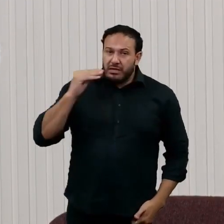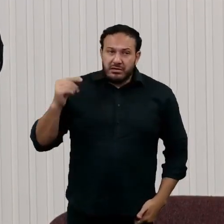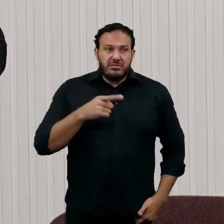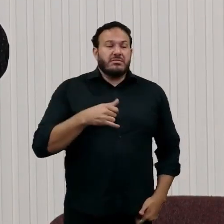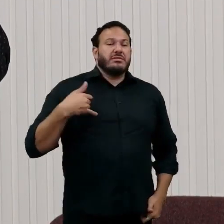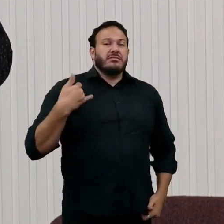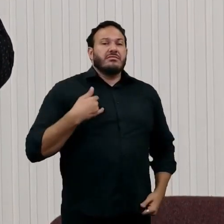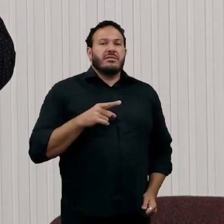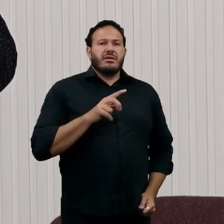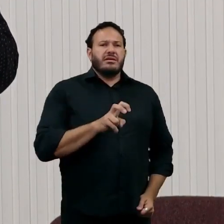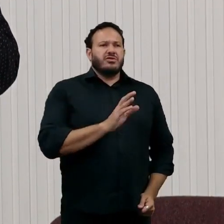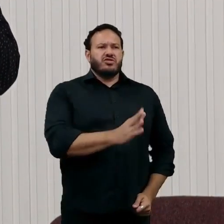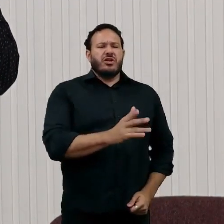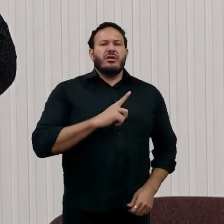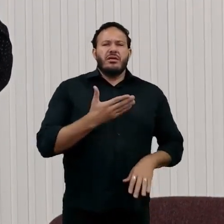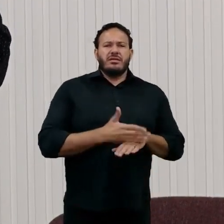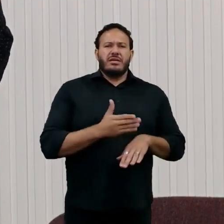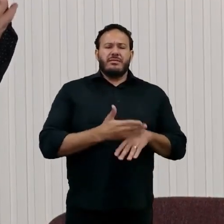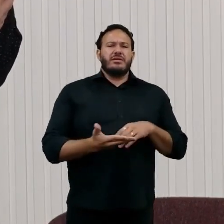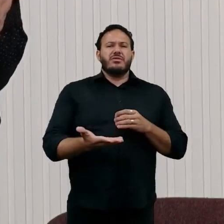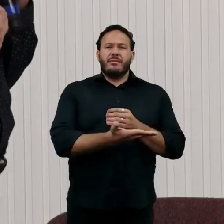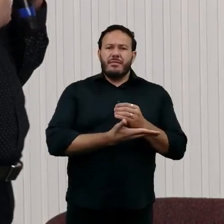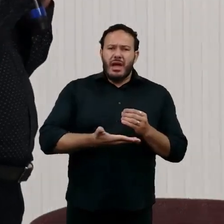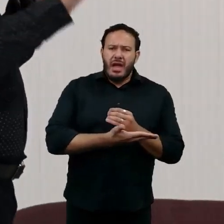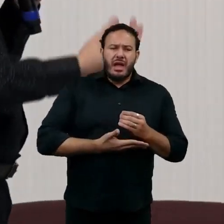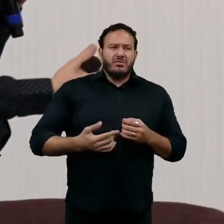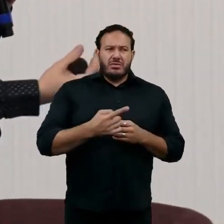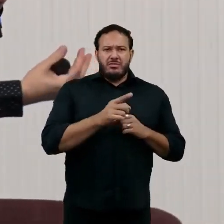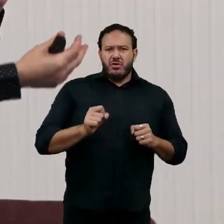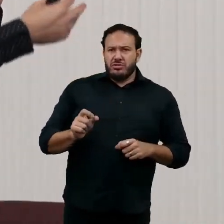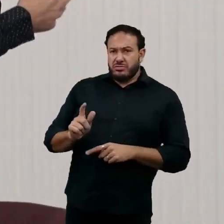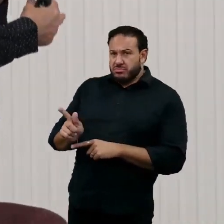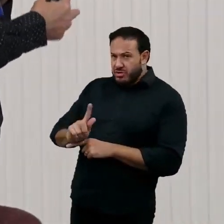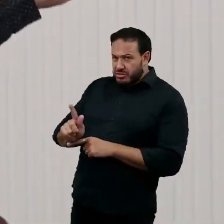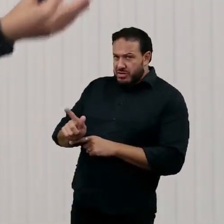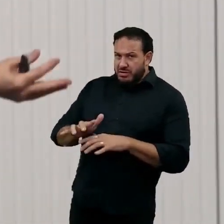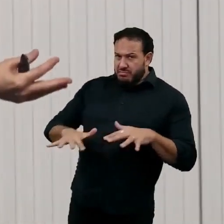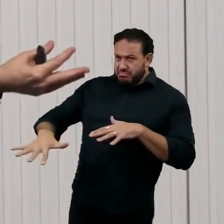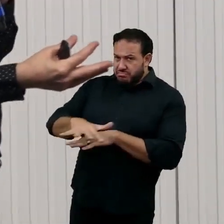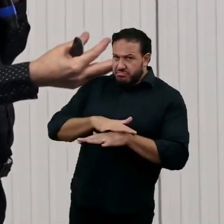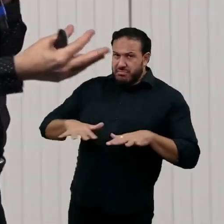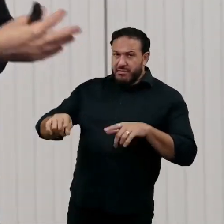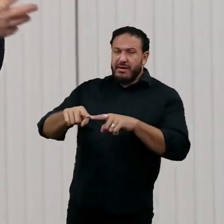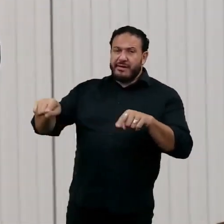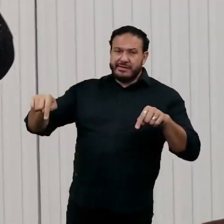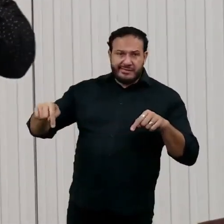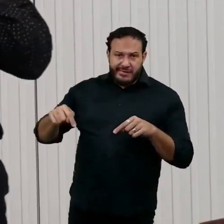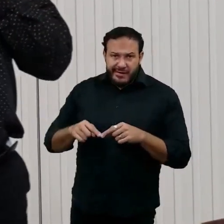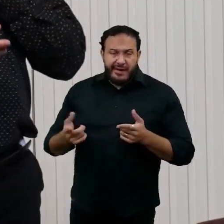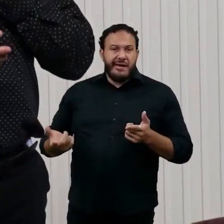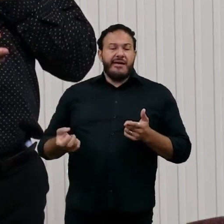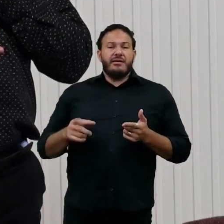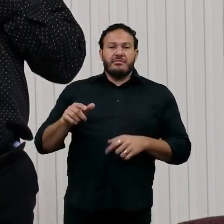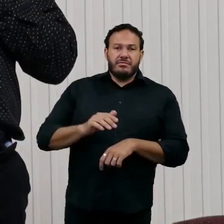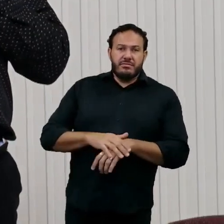tenha um treinamento básico que pode gerenciar a sala para que o técnico, o